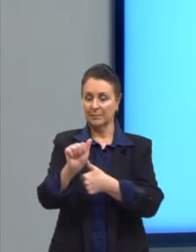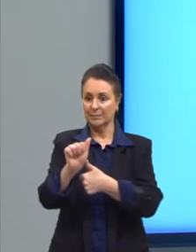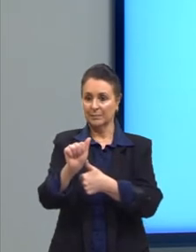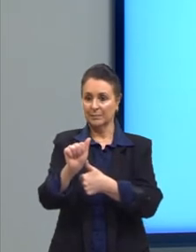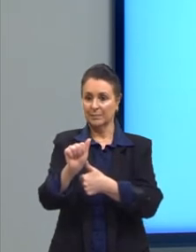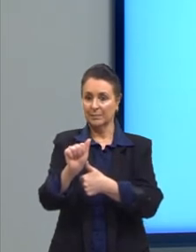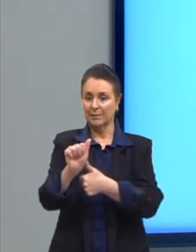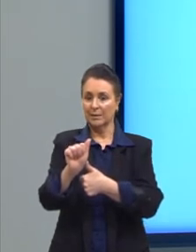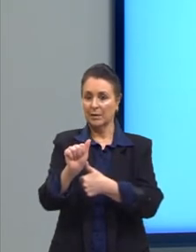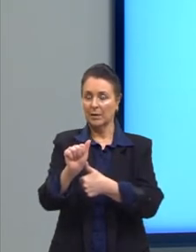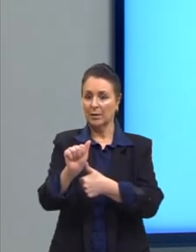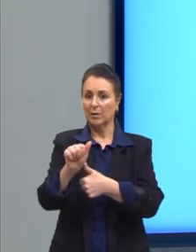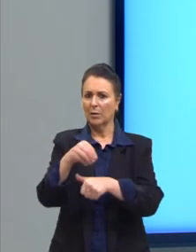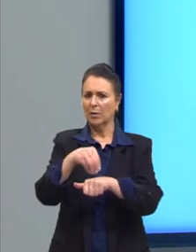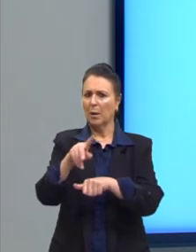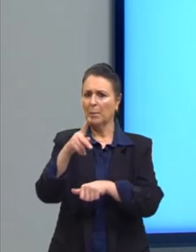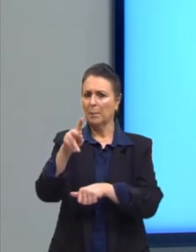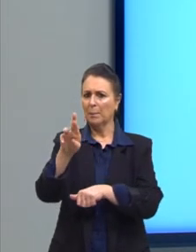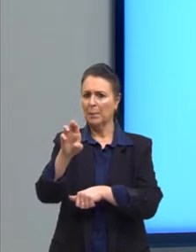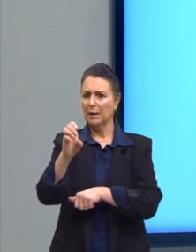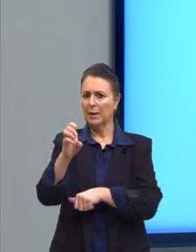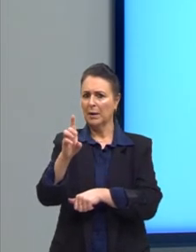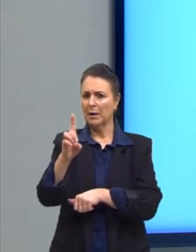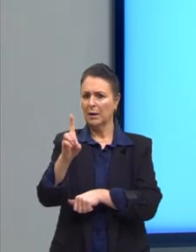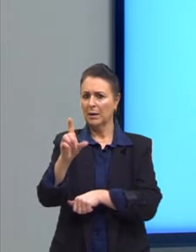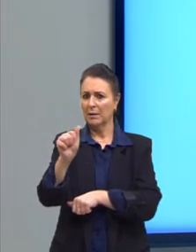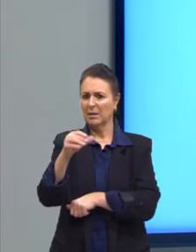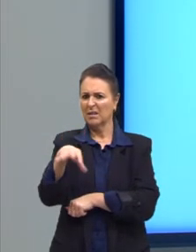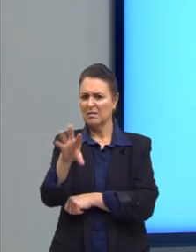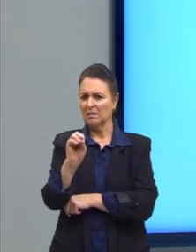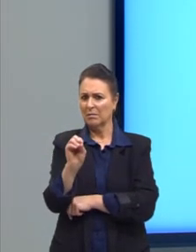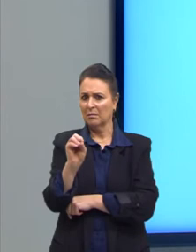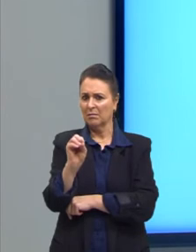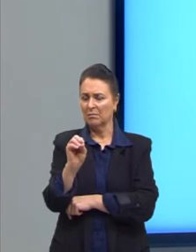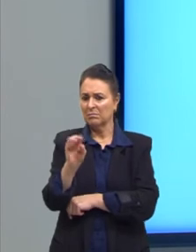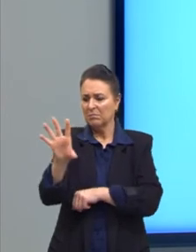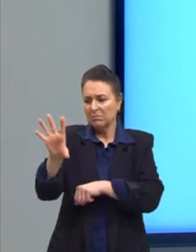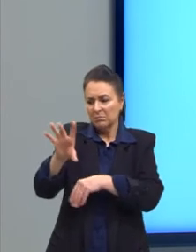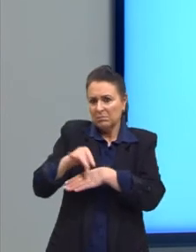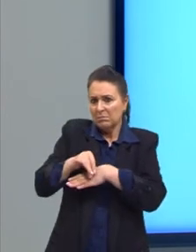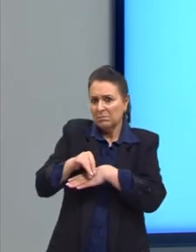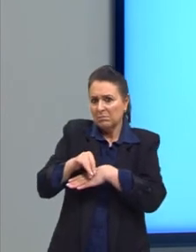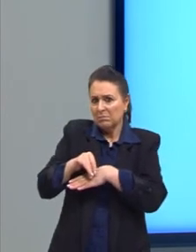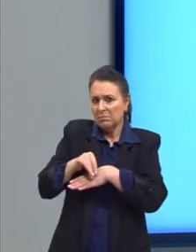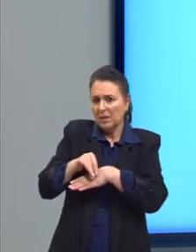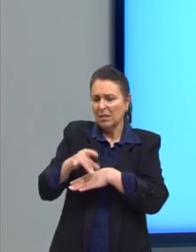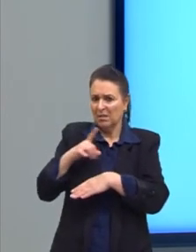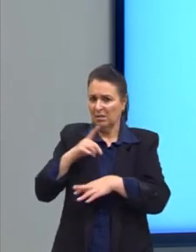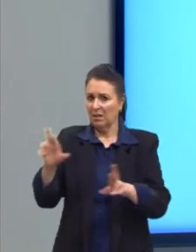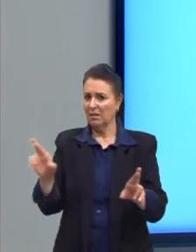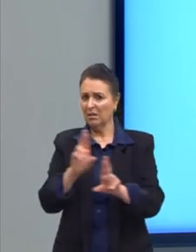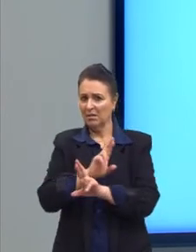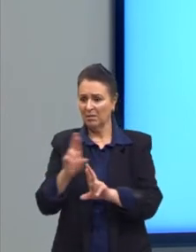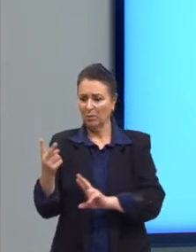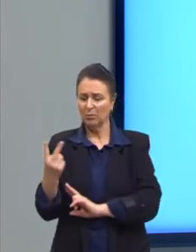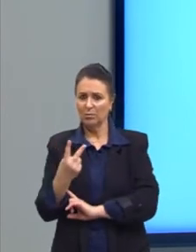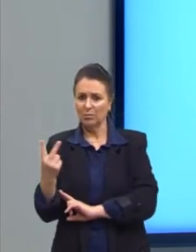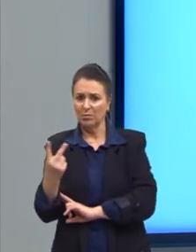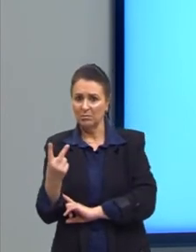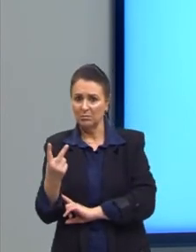ela sugere predação. Então, será que essa relação entre as larvas do vagalume e os insetos, a predação?